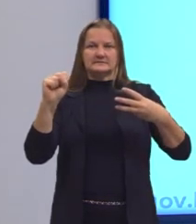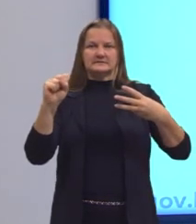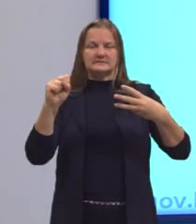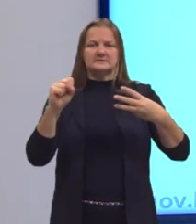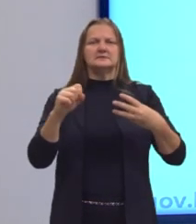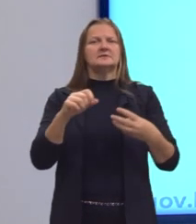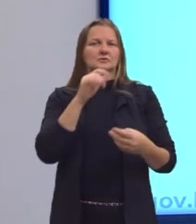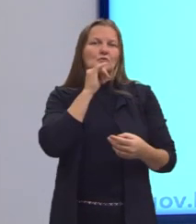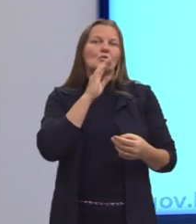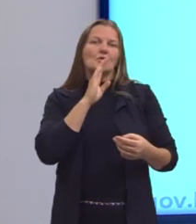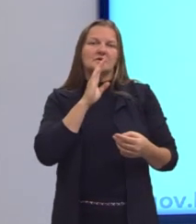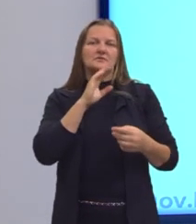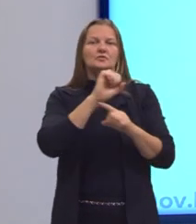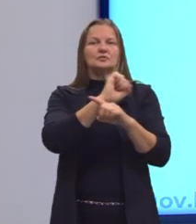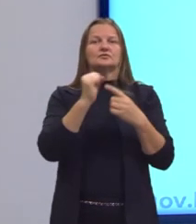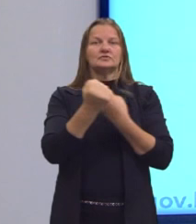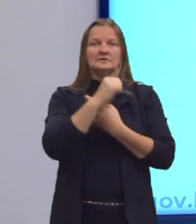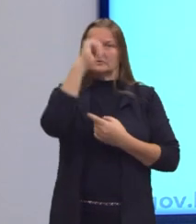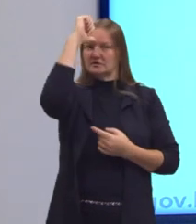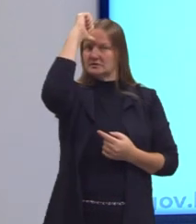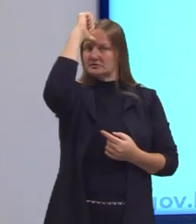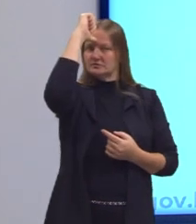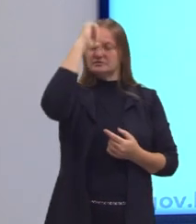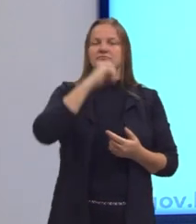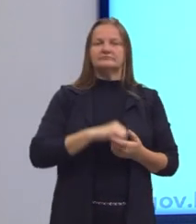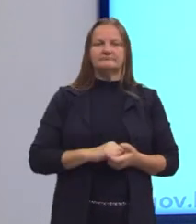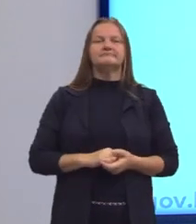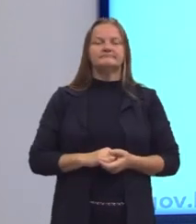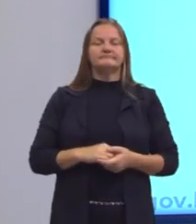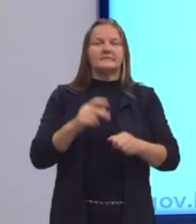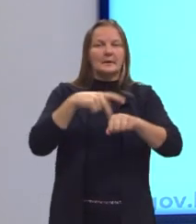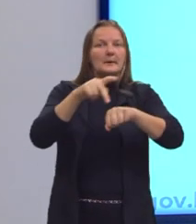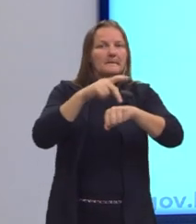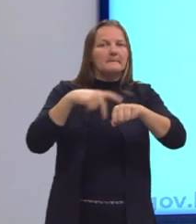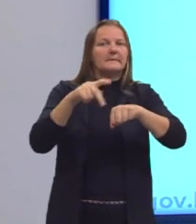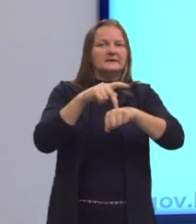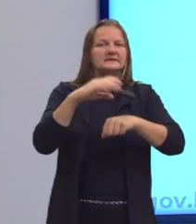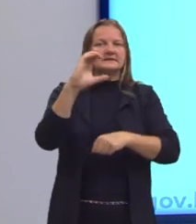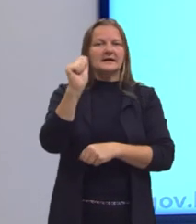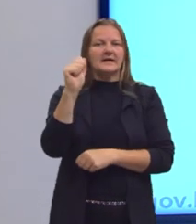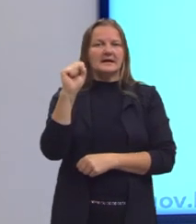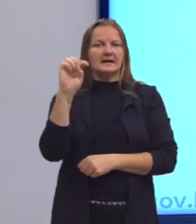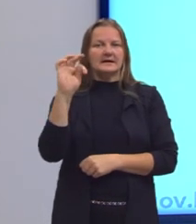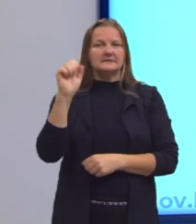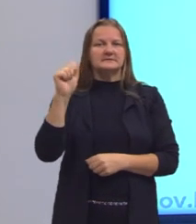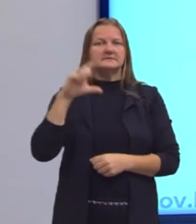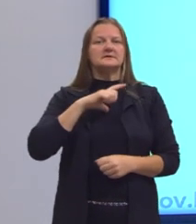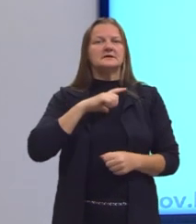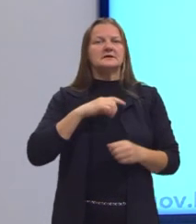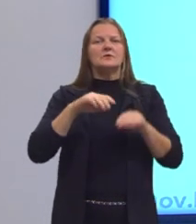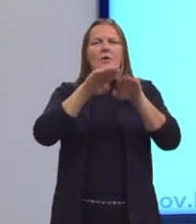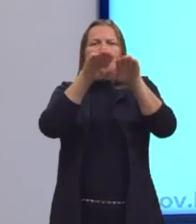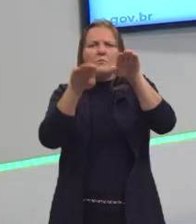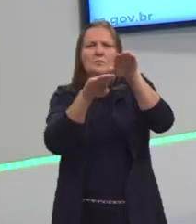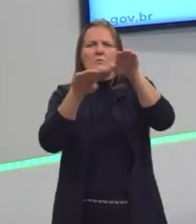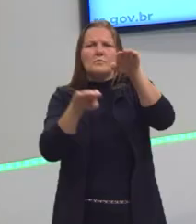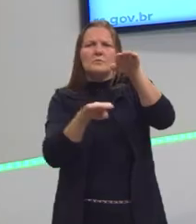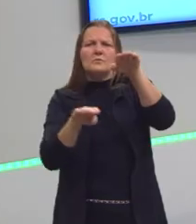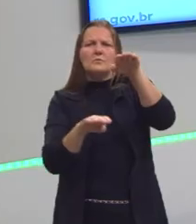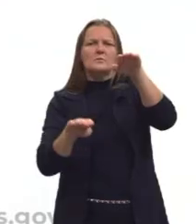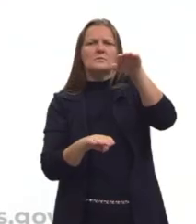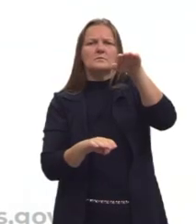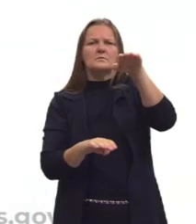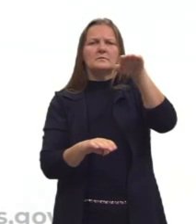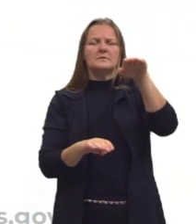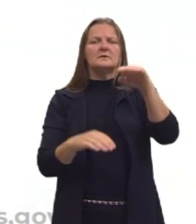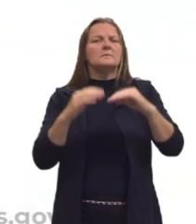muito conhecida na sociedade indiana. Essas castas, né? Elas são camadas sociais em